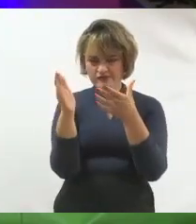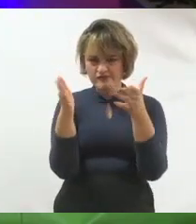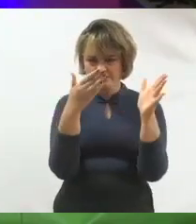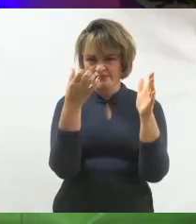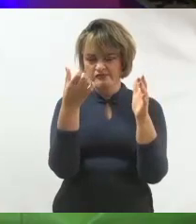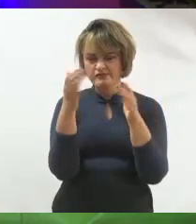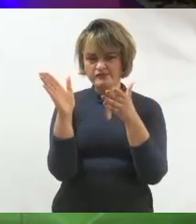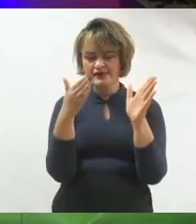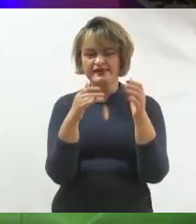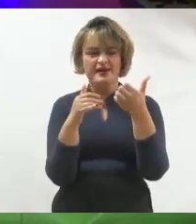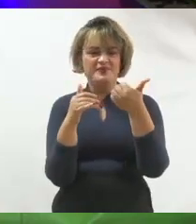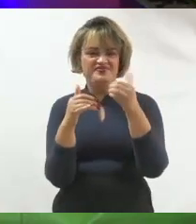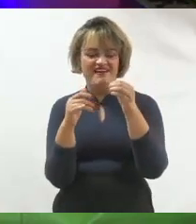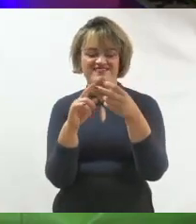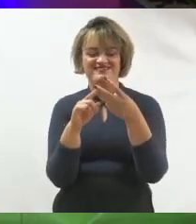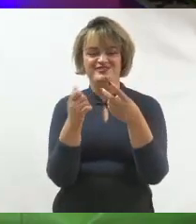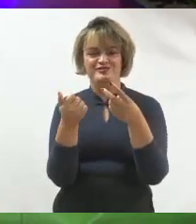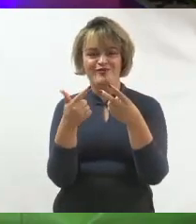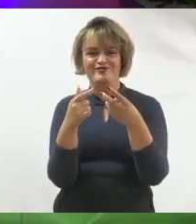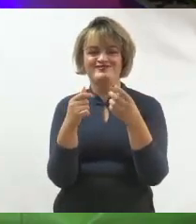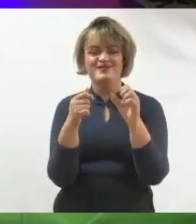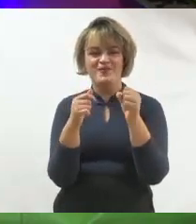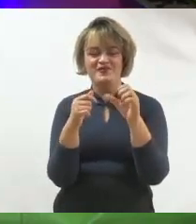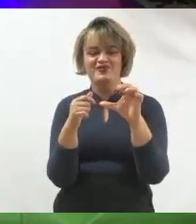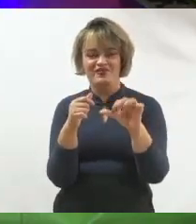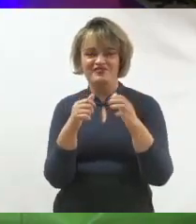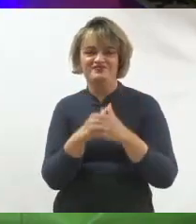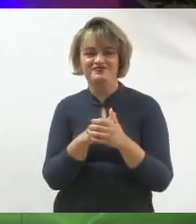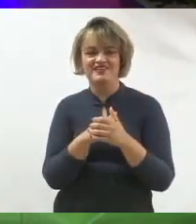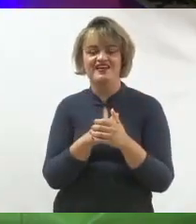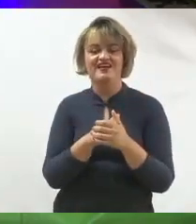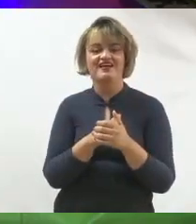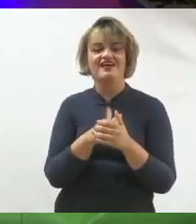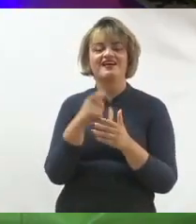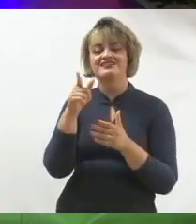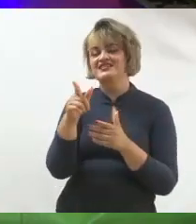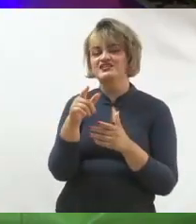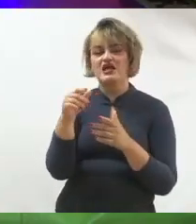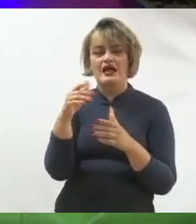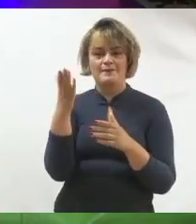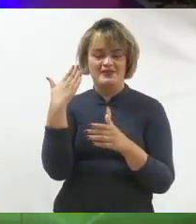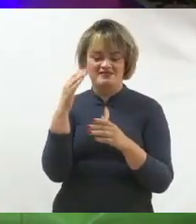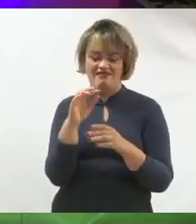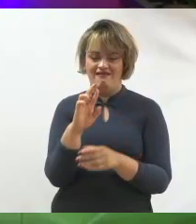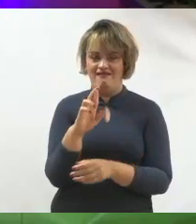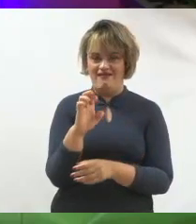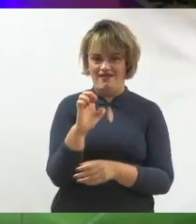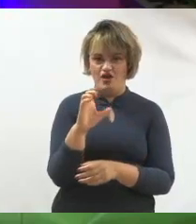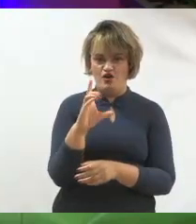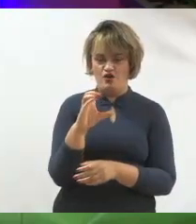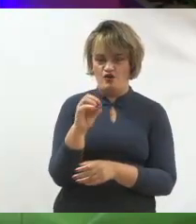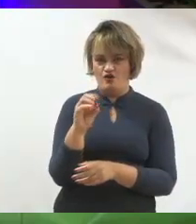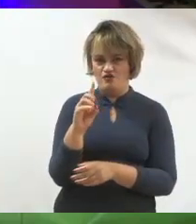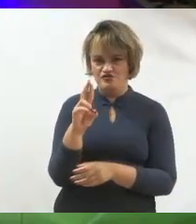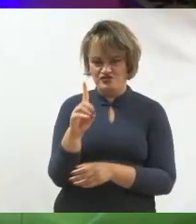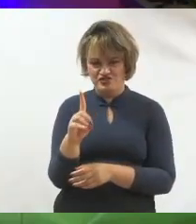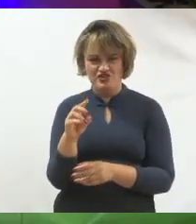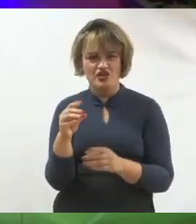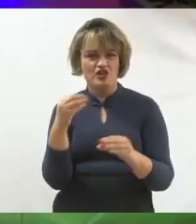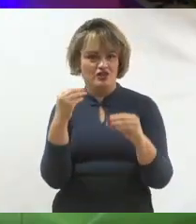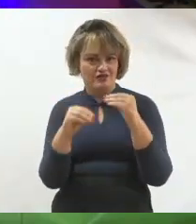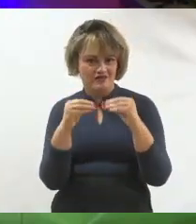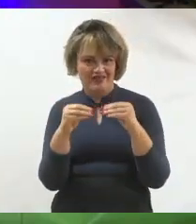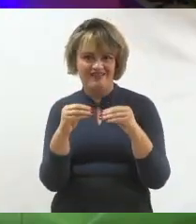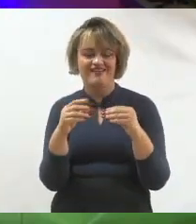Mesmo que passassem novelas belíssimas hoje na Record, ou que as pessoas amassem um programa ou outro na TV,